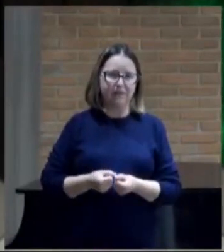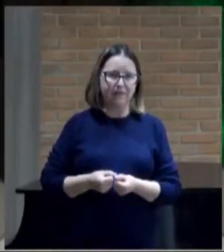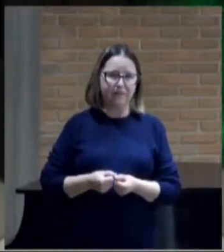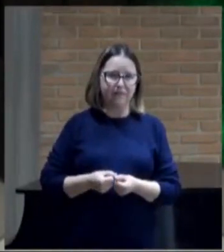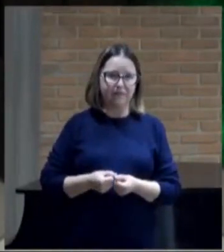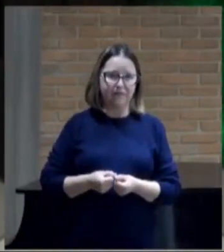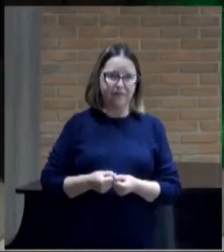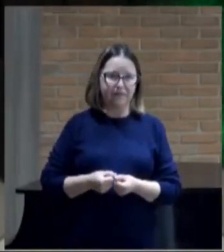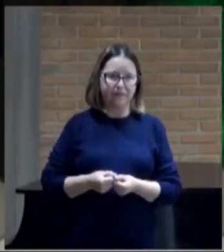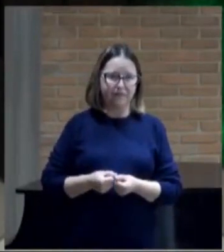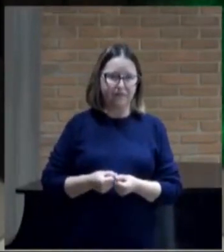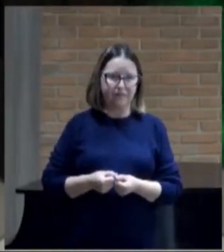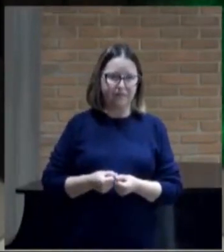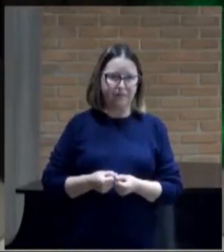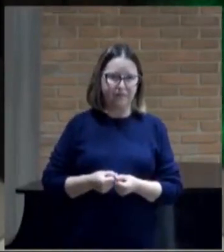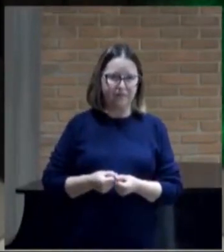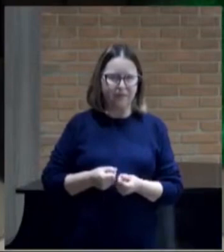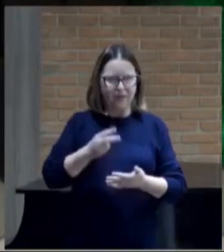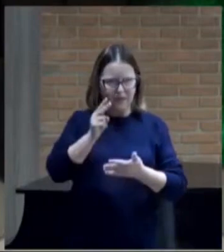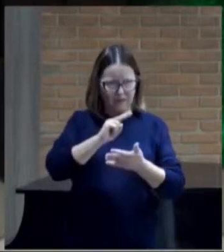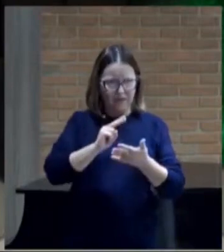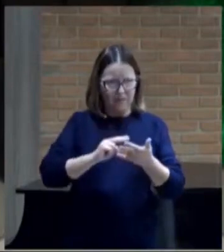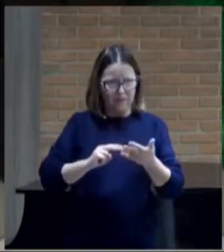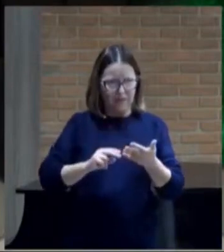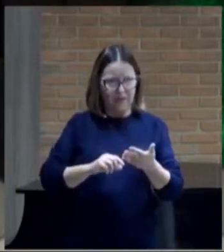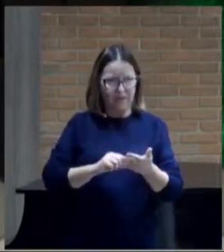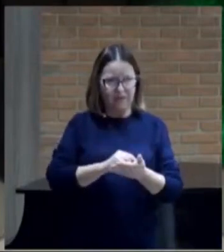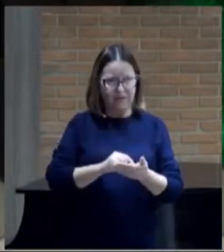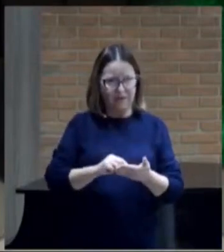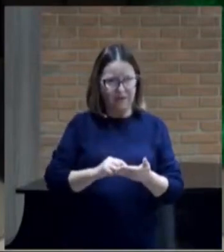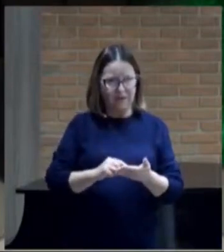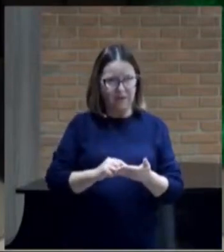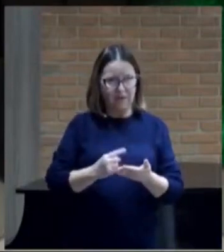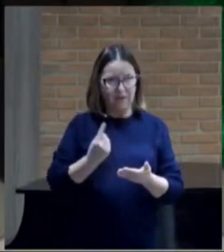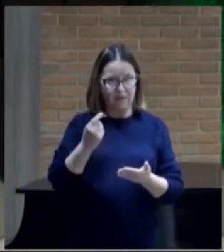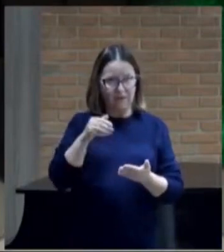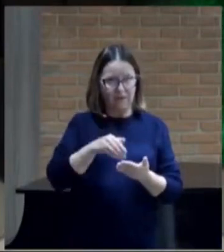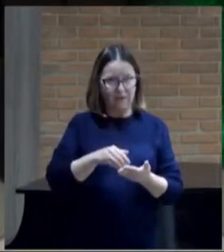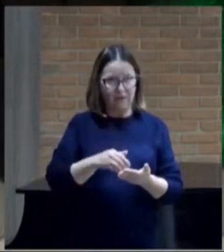veja, vamos ler os versículos de 1 a 3.